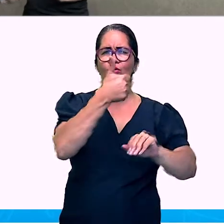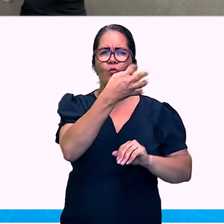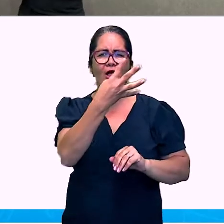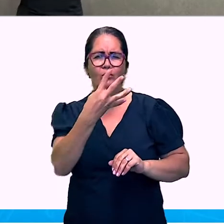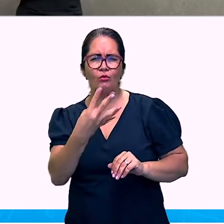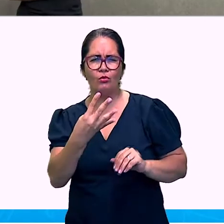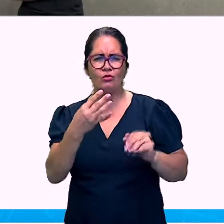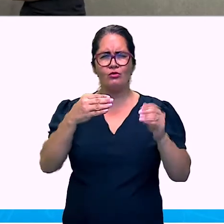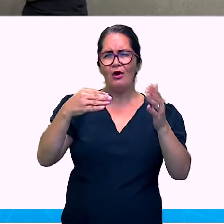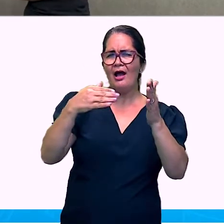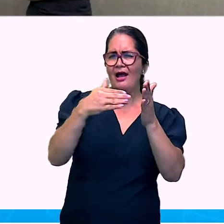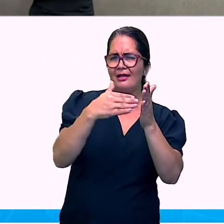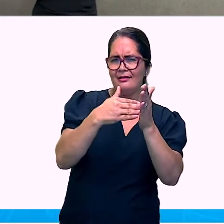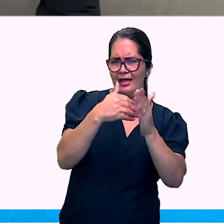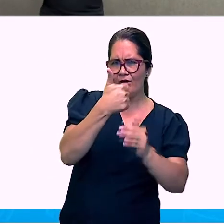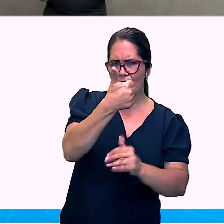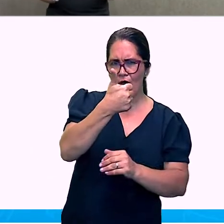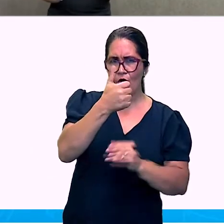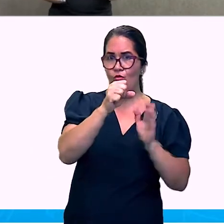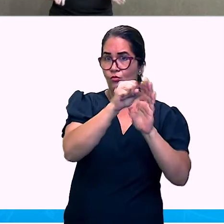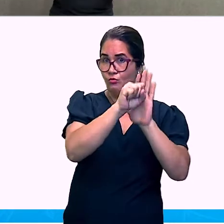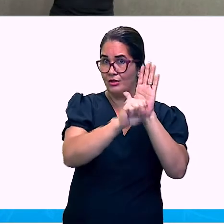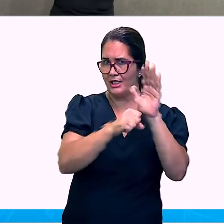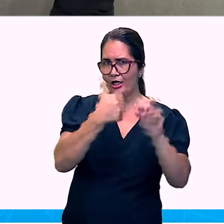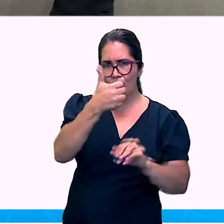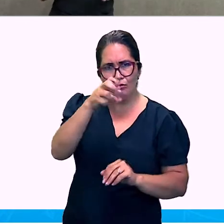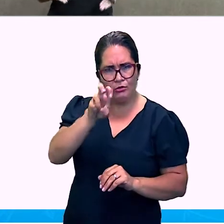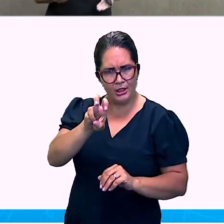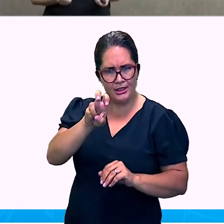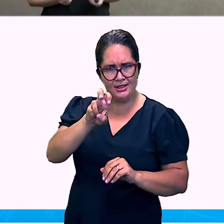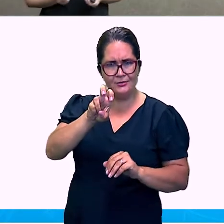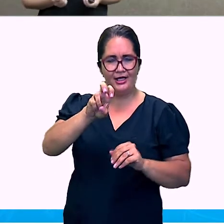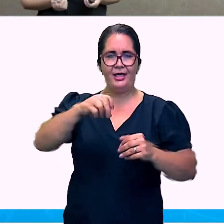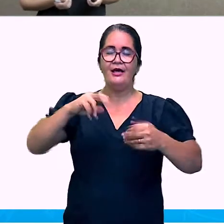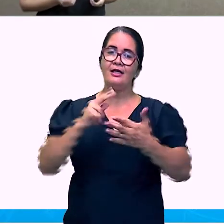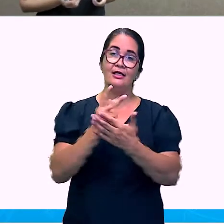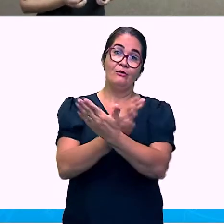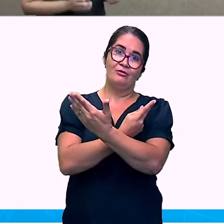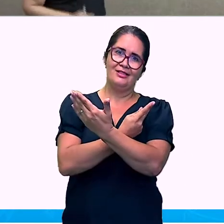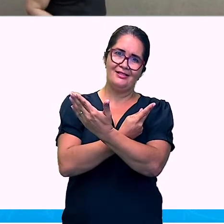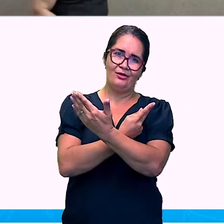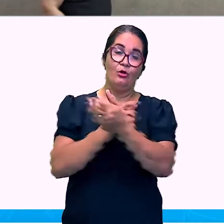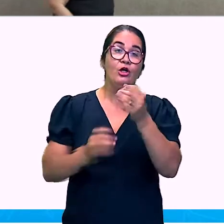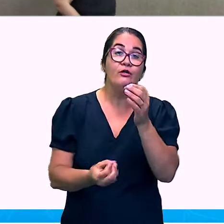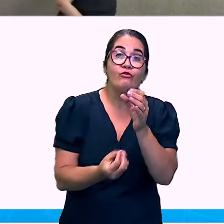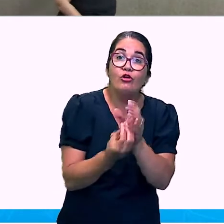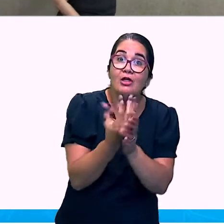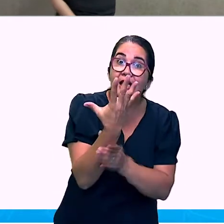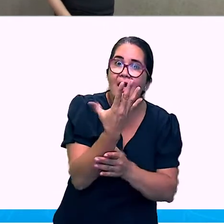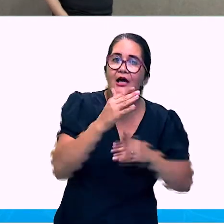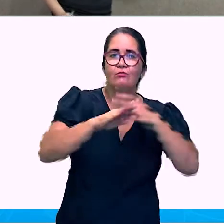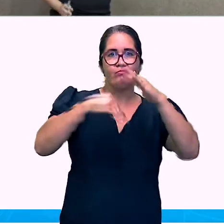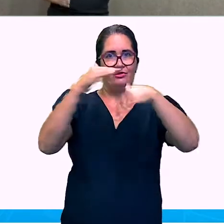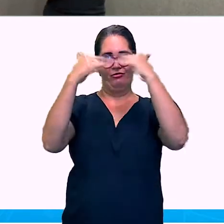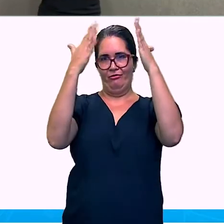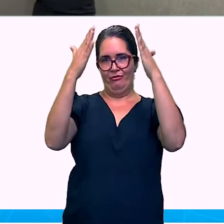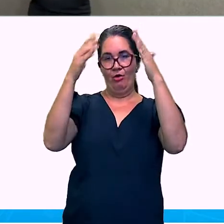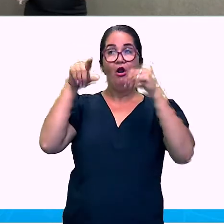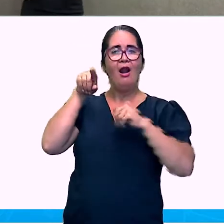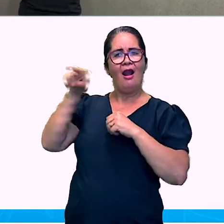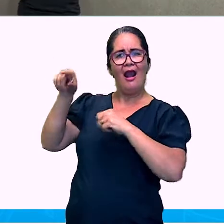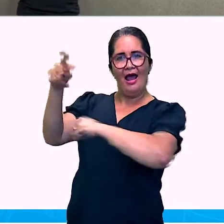século XV que ocorreu. Onde que surgiu? Na Itália. O ponto do renascimento, o ponto